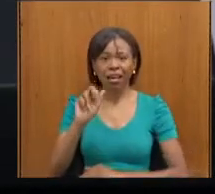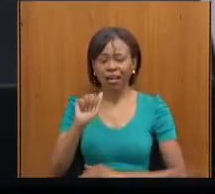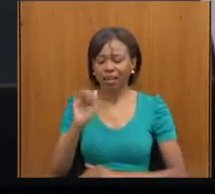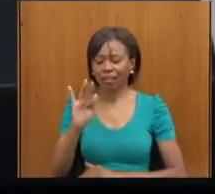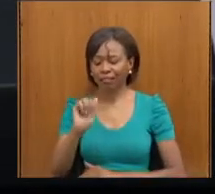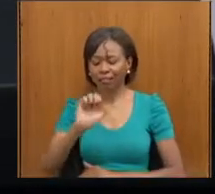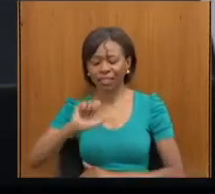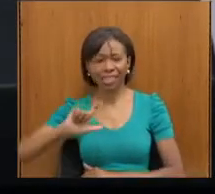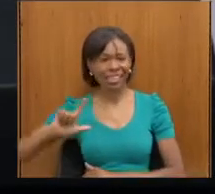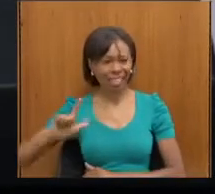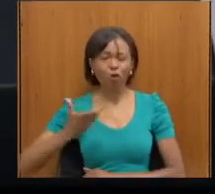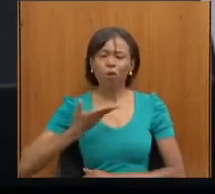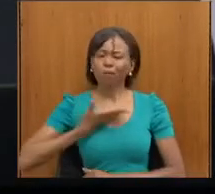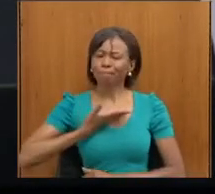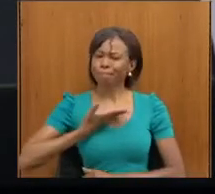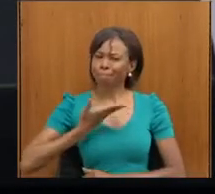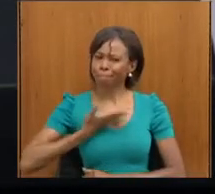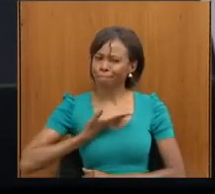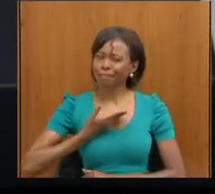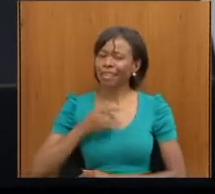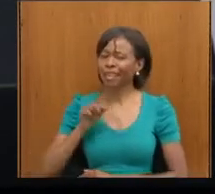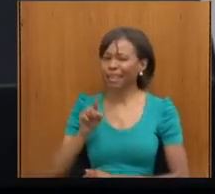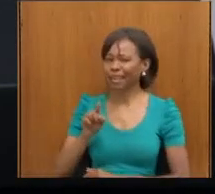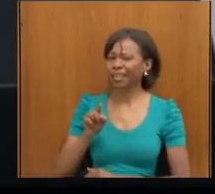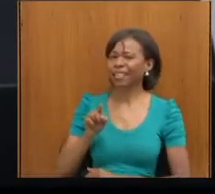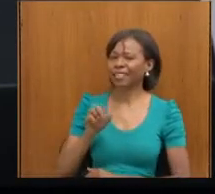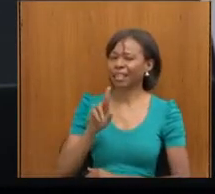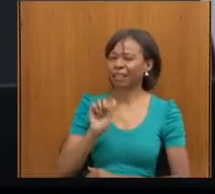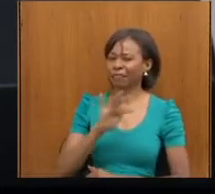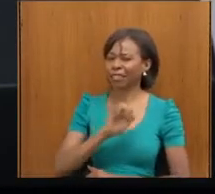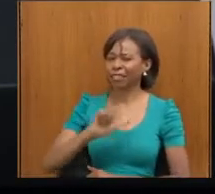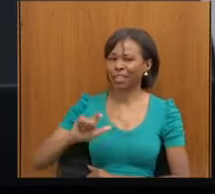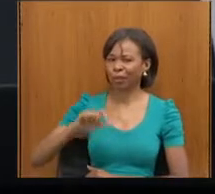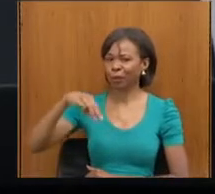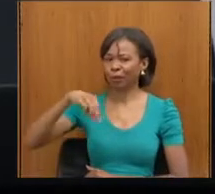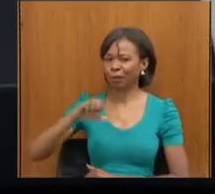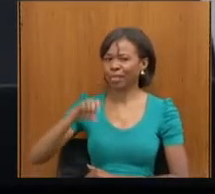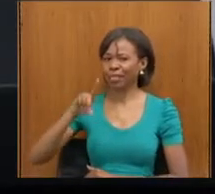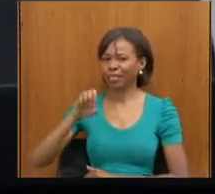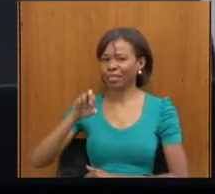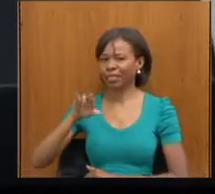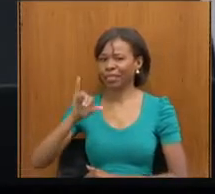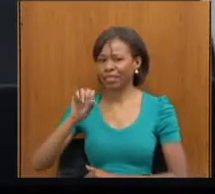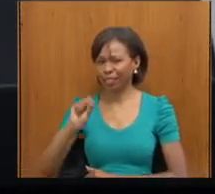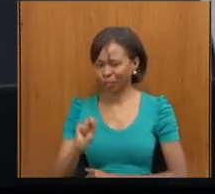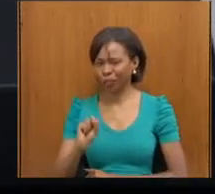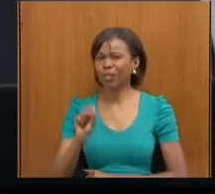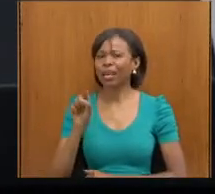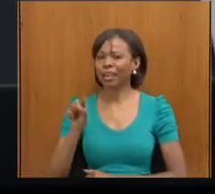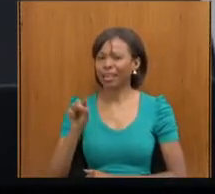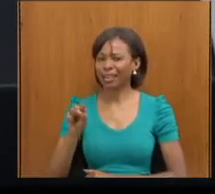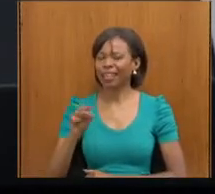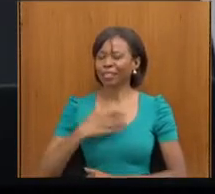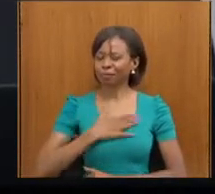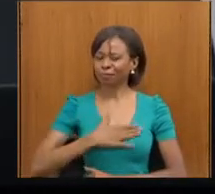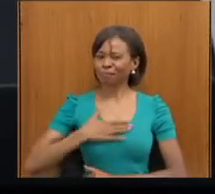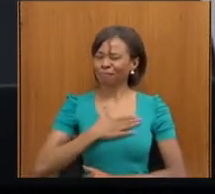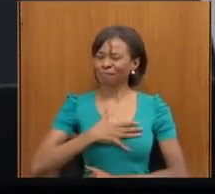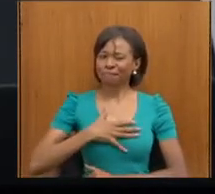grande amigo, né, Rafael Medeiros, que tem orgulhado muito o Brasil aí em vários campeonatos